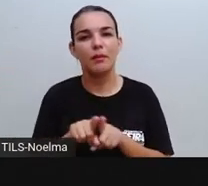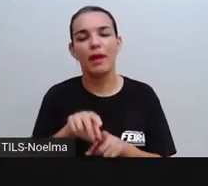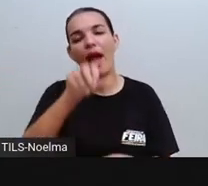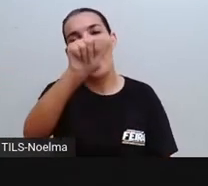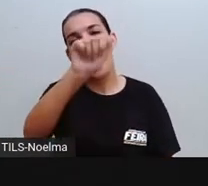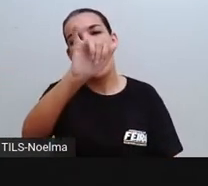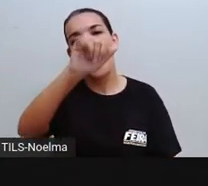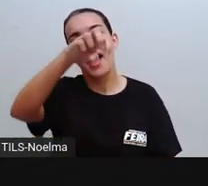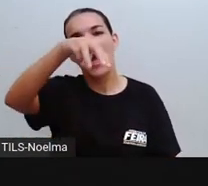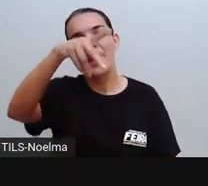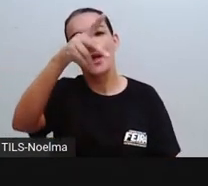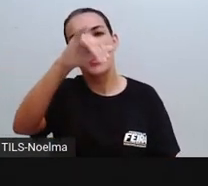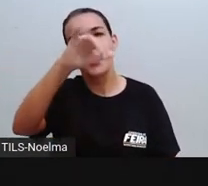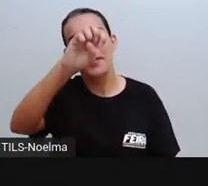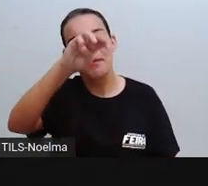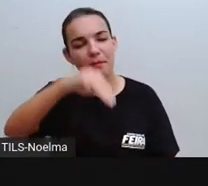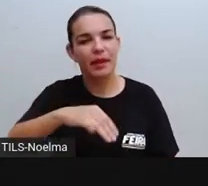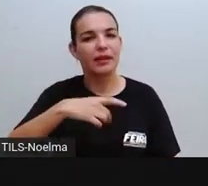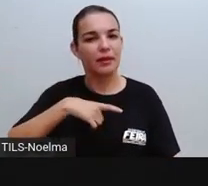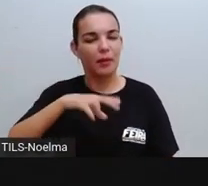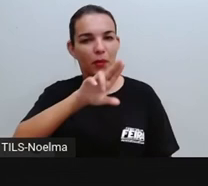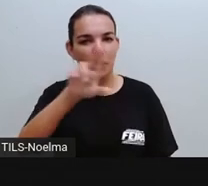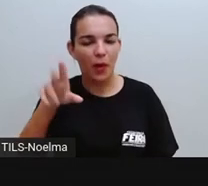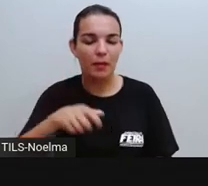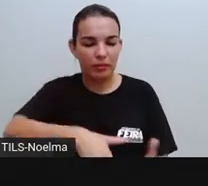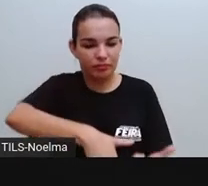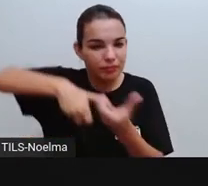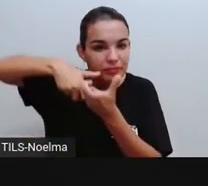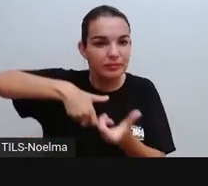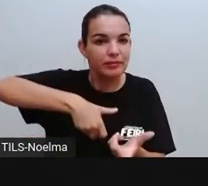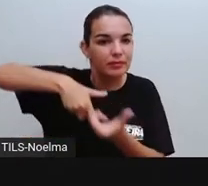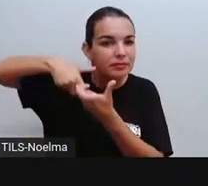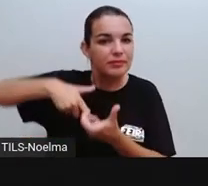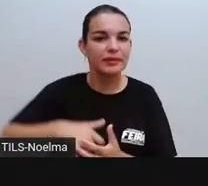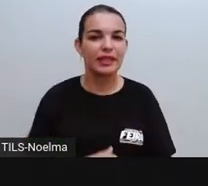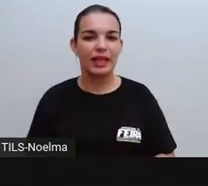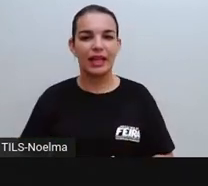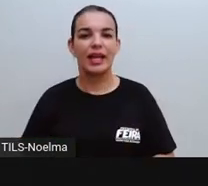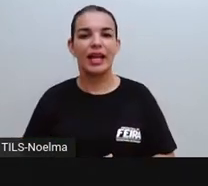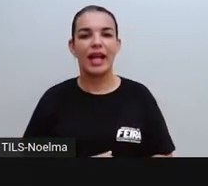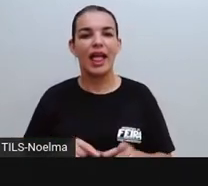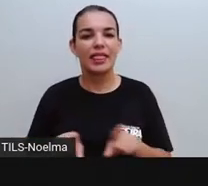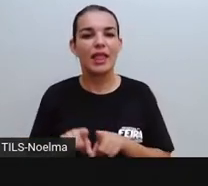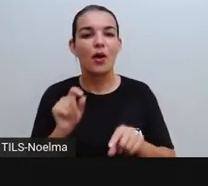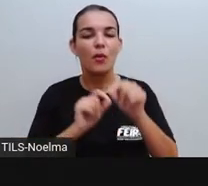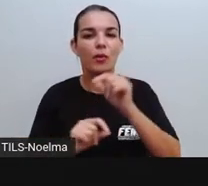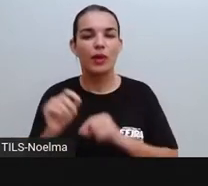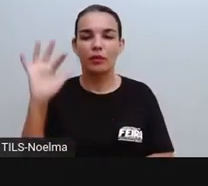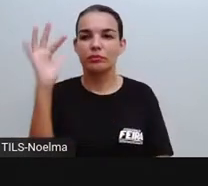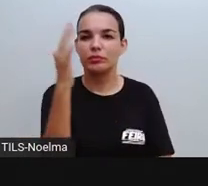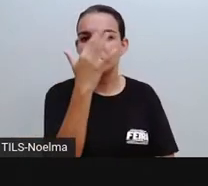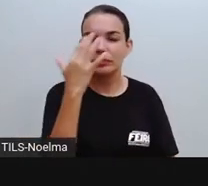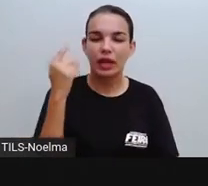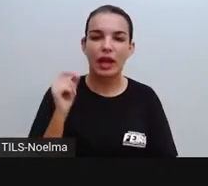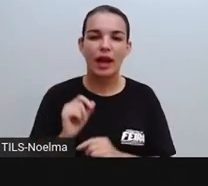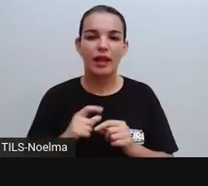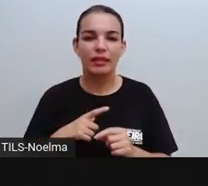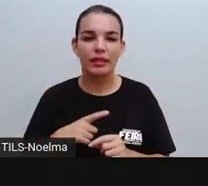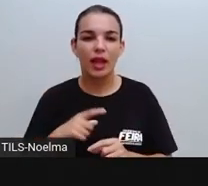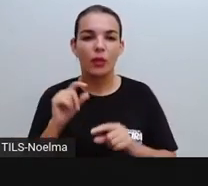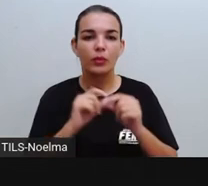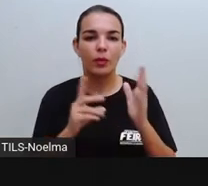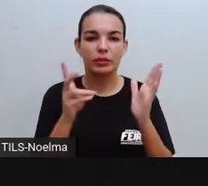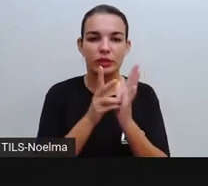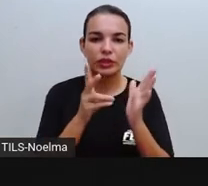macaxeira, a depender aí do local, né? Planta que havia sido domesticada pelos indígenas e que aí tem